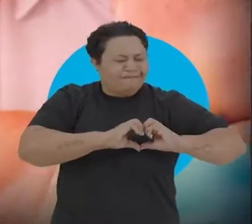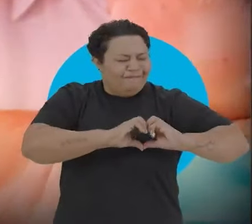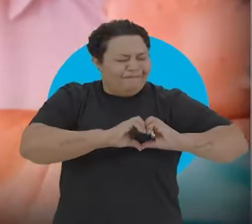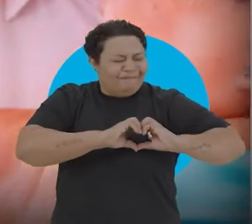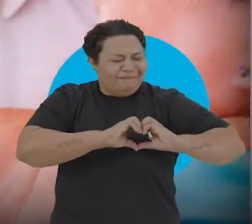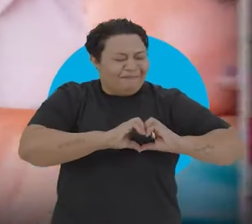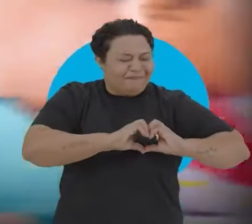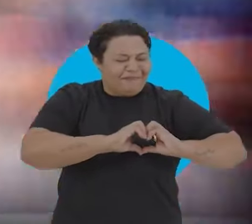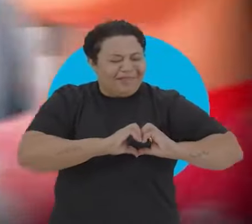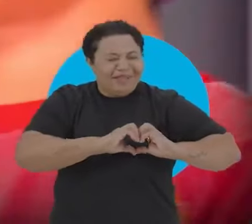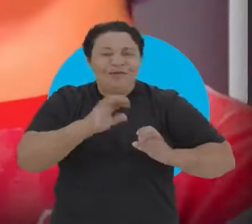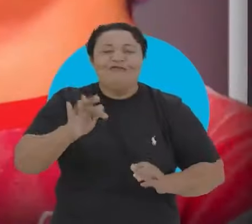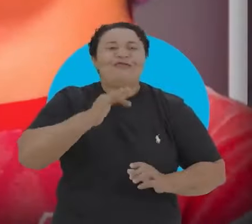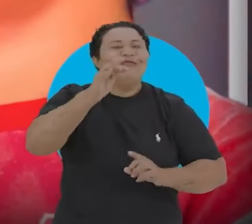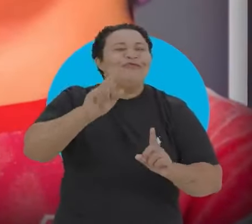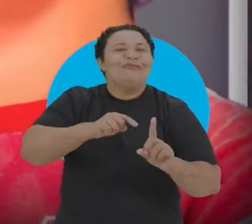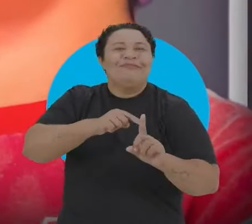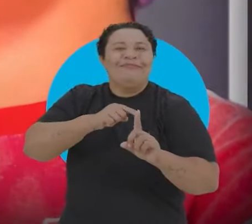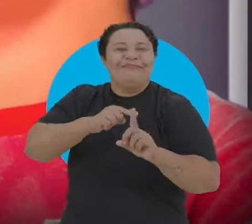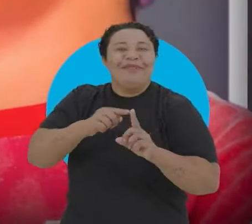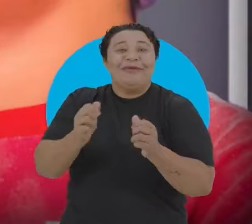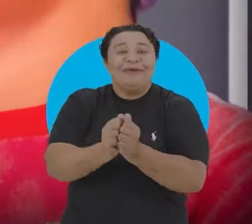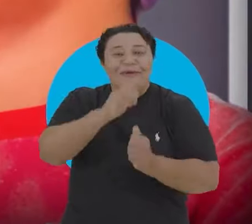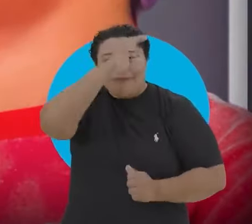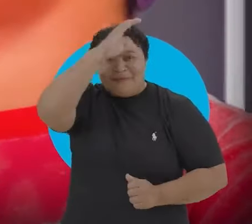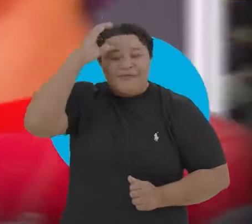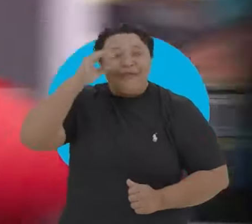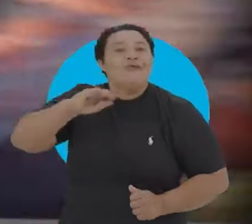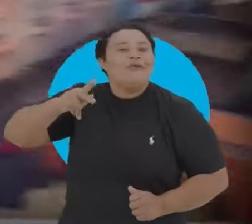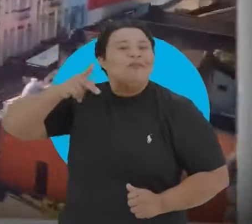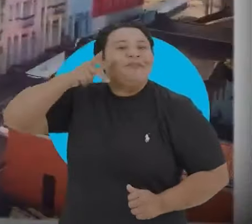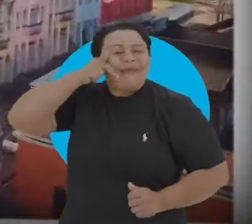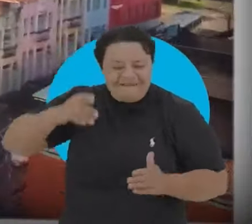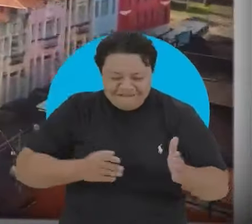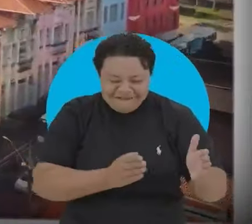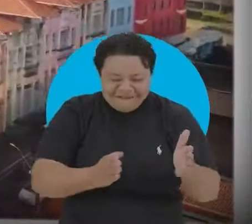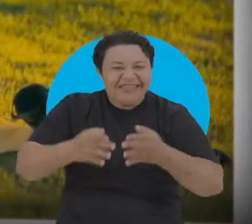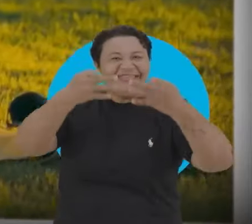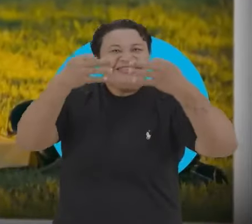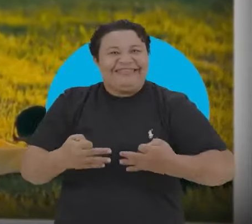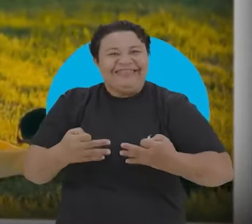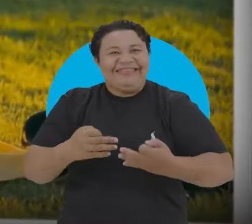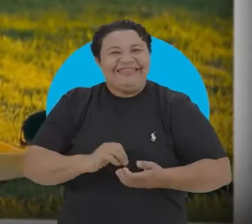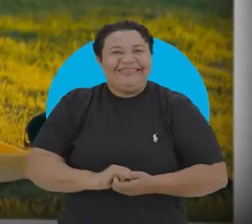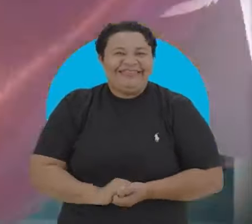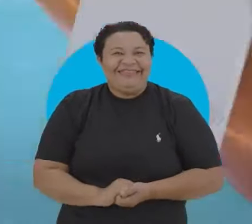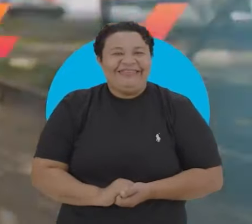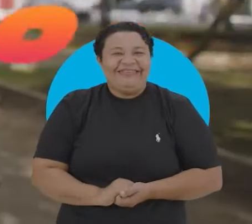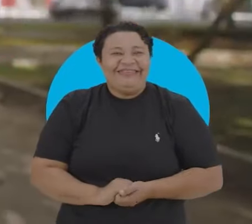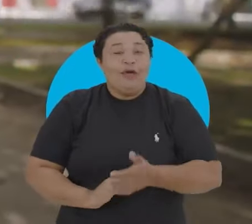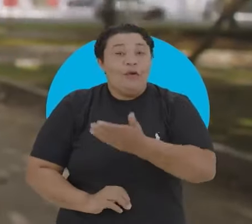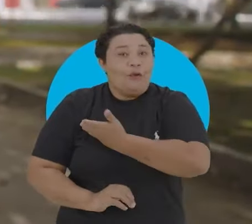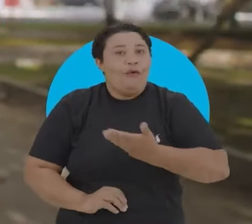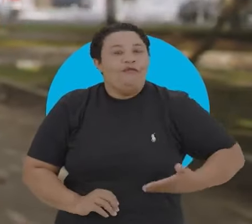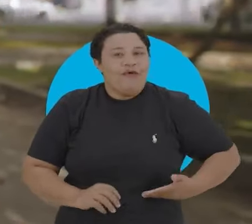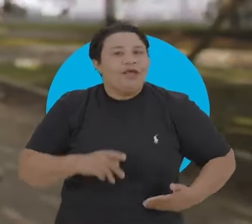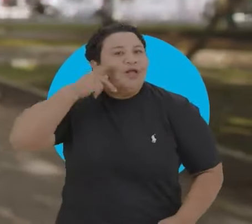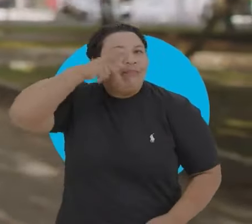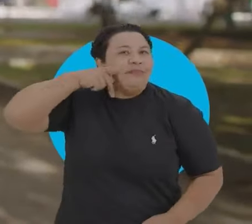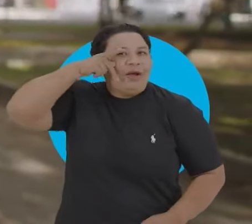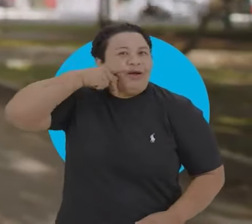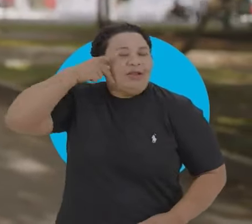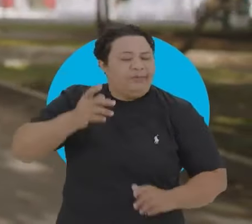coração É mais futuro Com Cícero João Pessoa tá no caminho certo O governo da